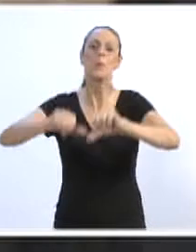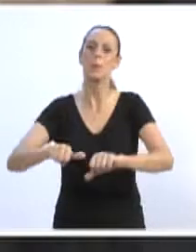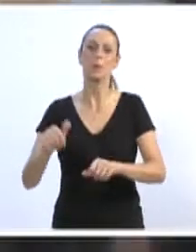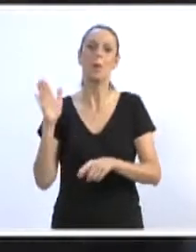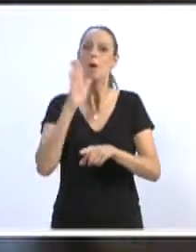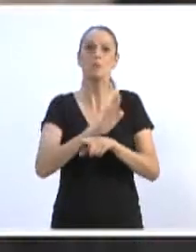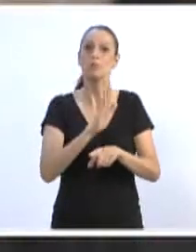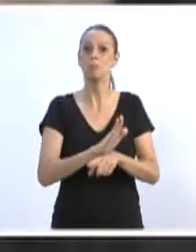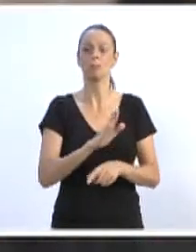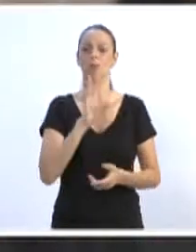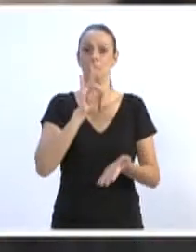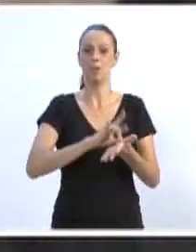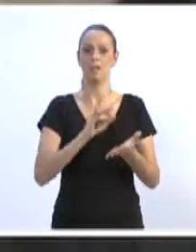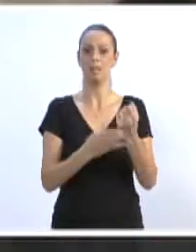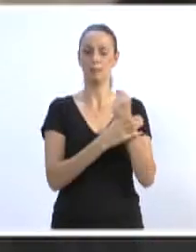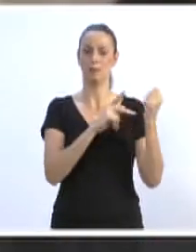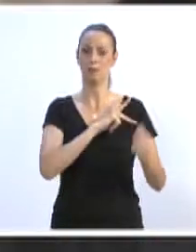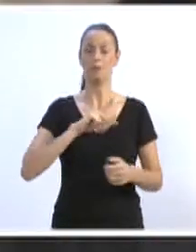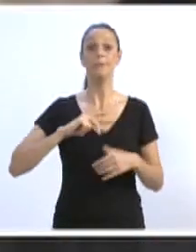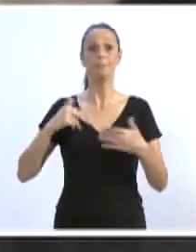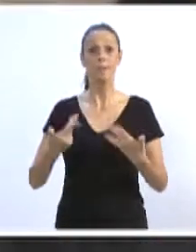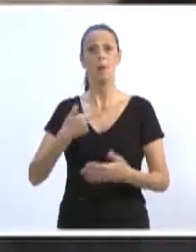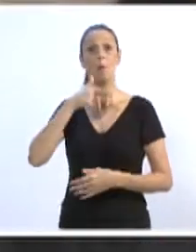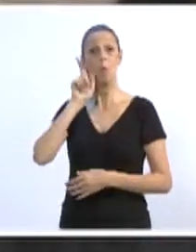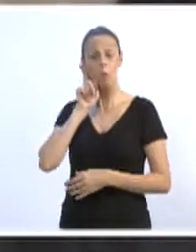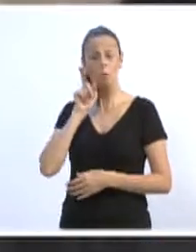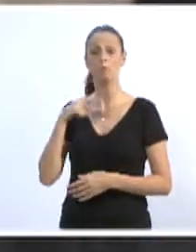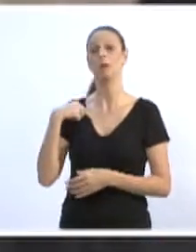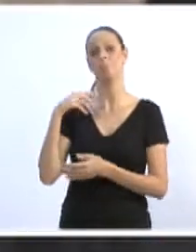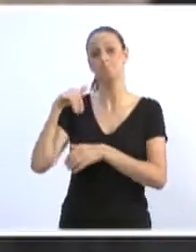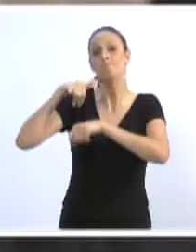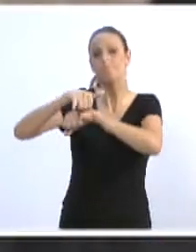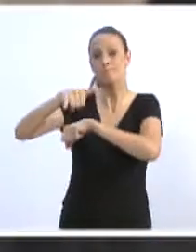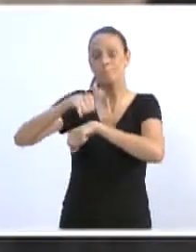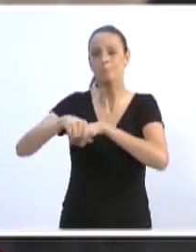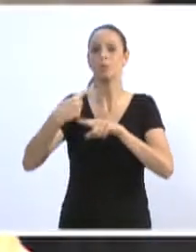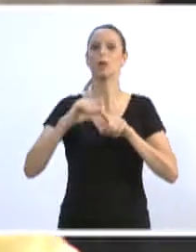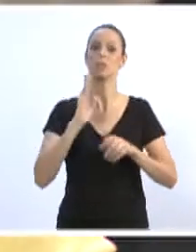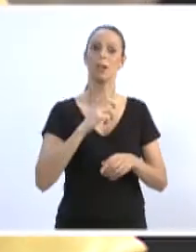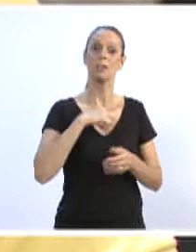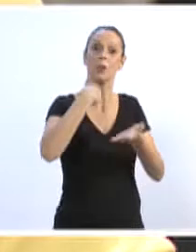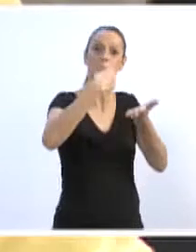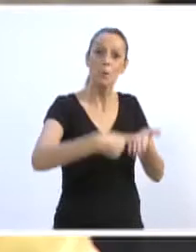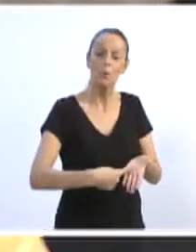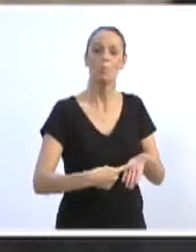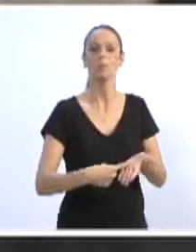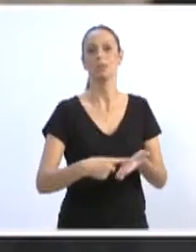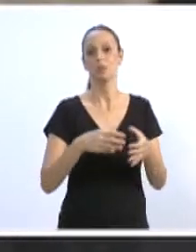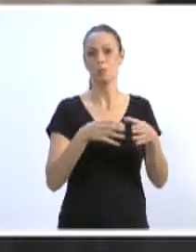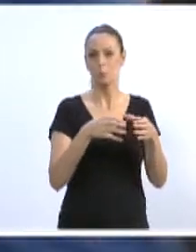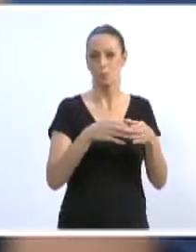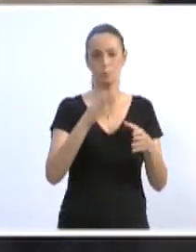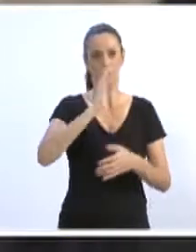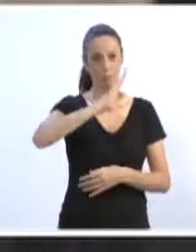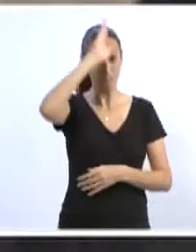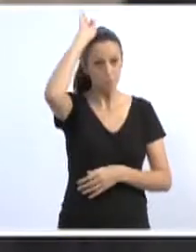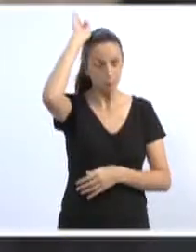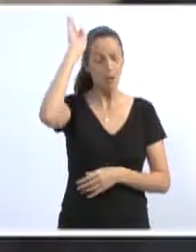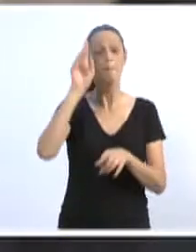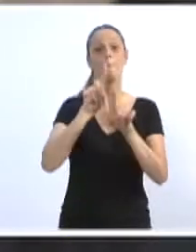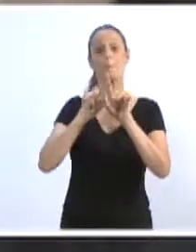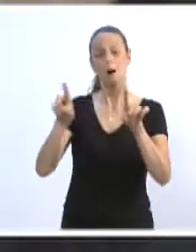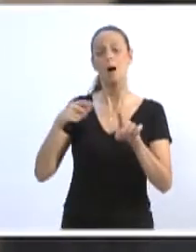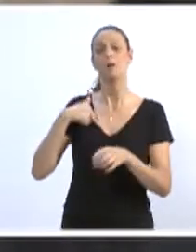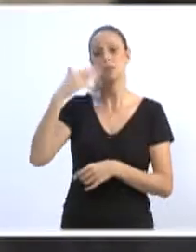notar de ontem que estava com a agenda também marcada com o comandante de corpo de bombeiros aqui de Blumenau, também com agenda importante e interesse do nosso município, mas com certeza